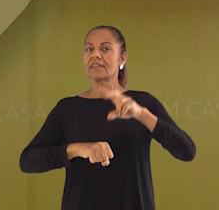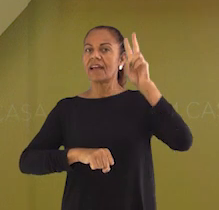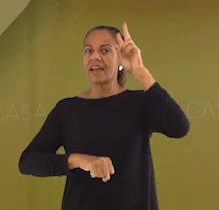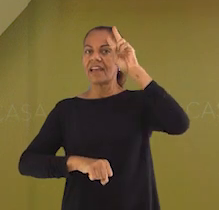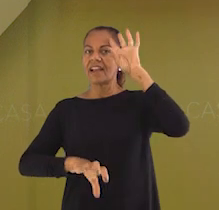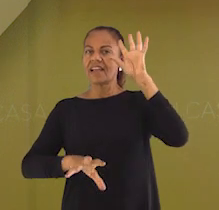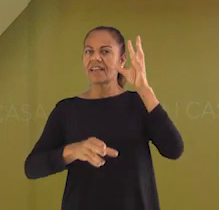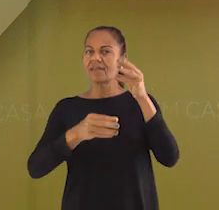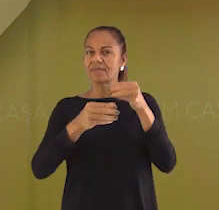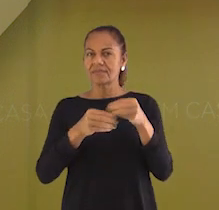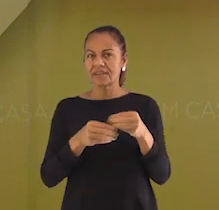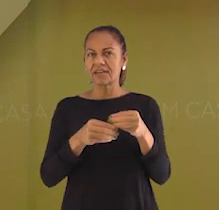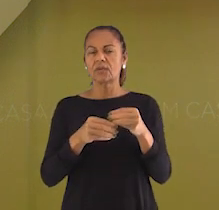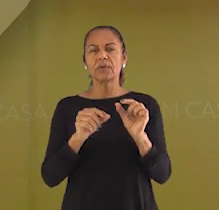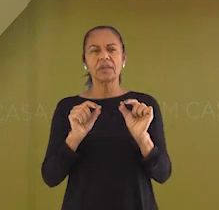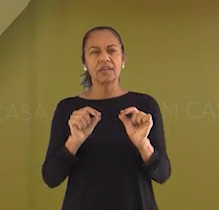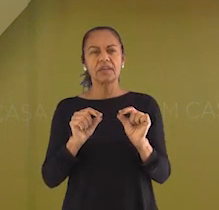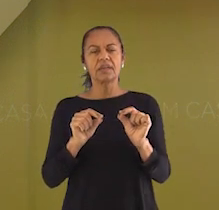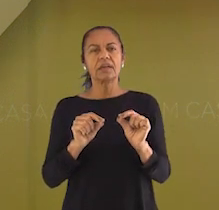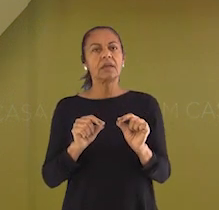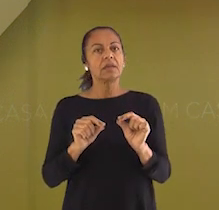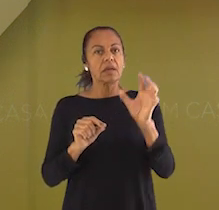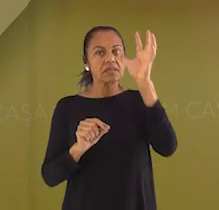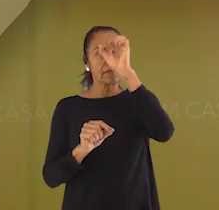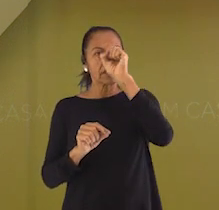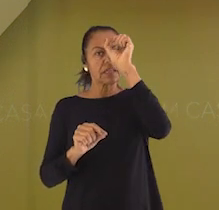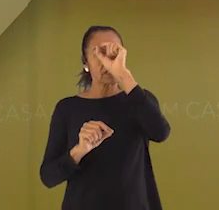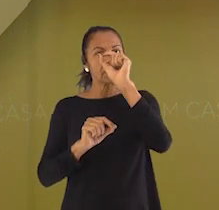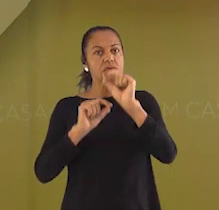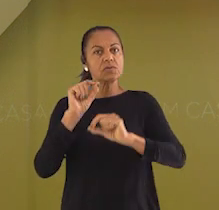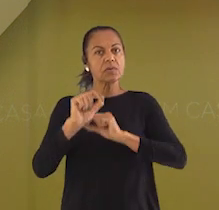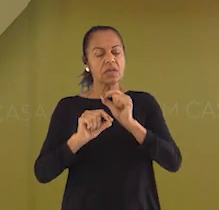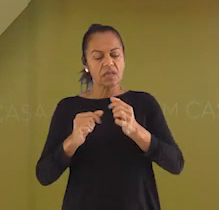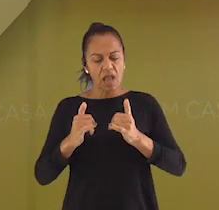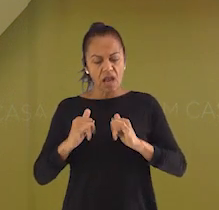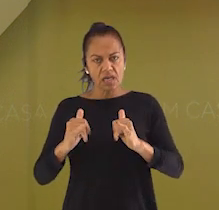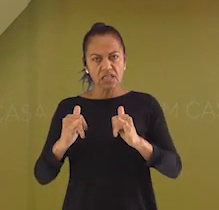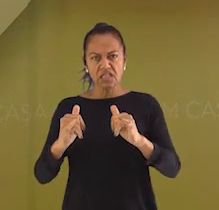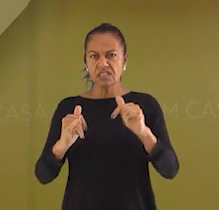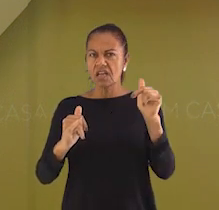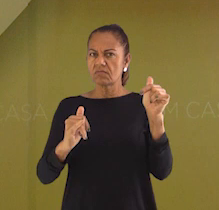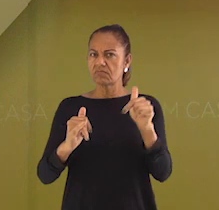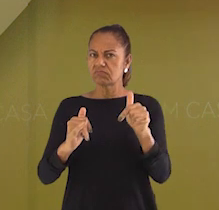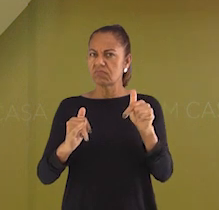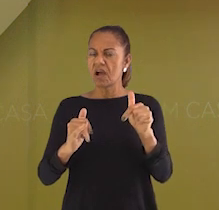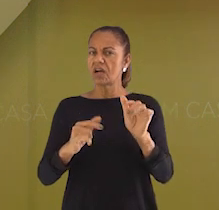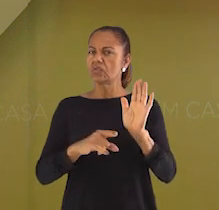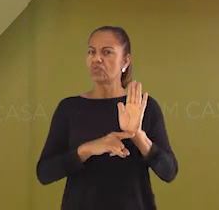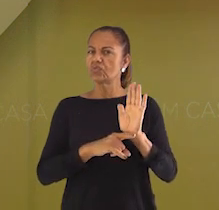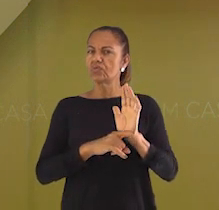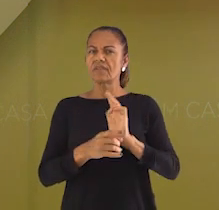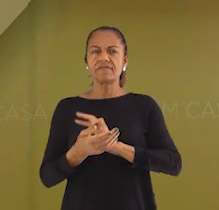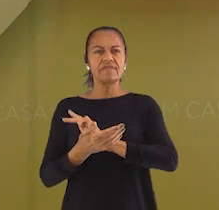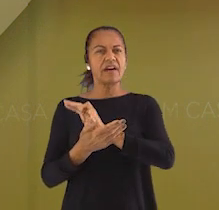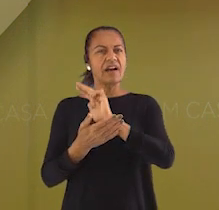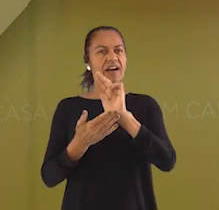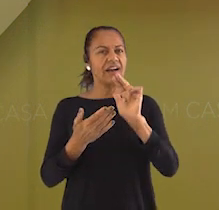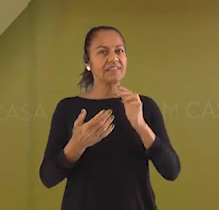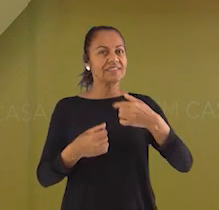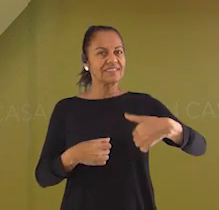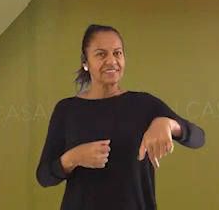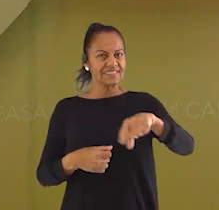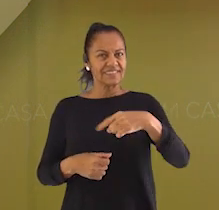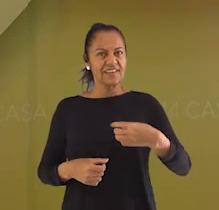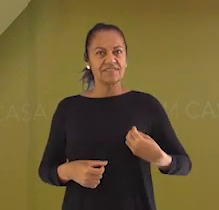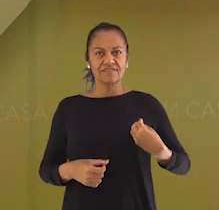hoje. Vimos que a eletricidade trouxe inúmeros benefícios para as nossas vidas. Entre eles,